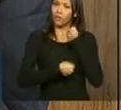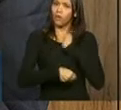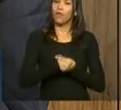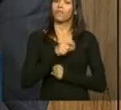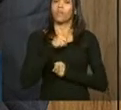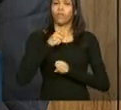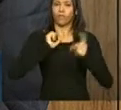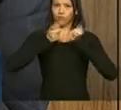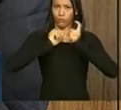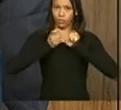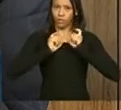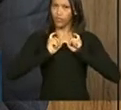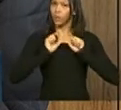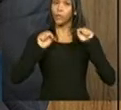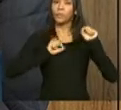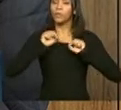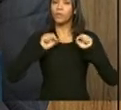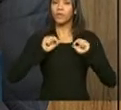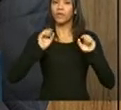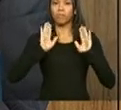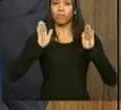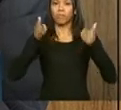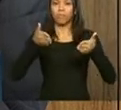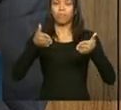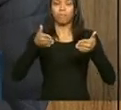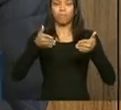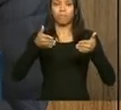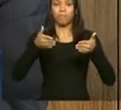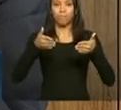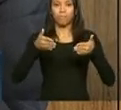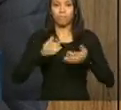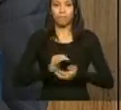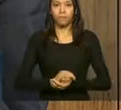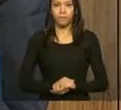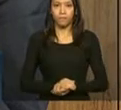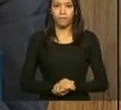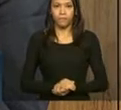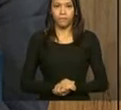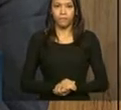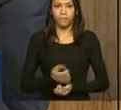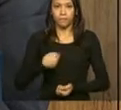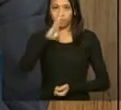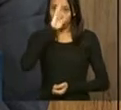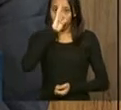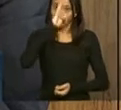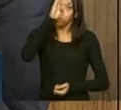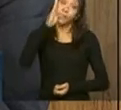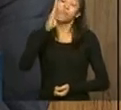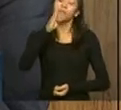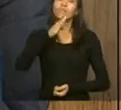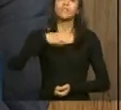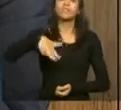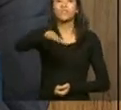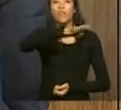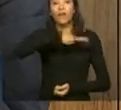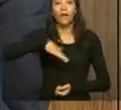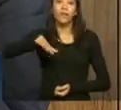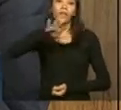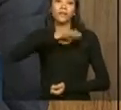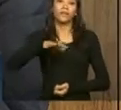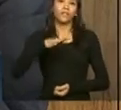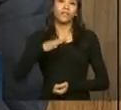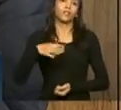principalmente na área de eficiência energética,